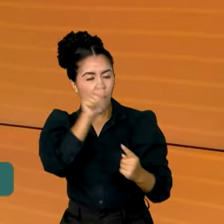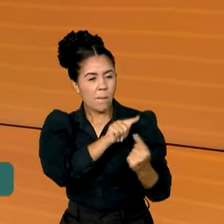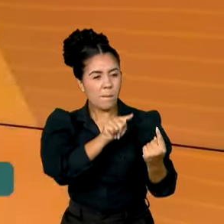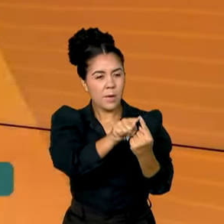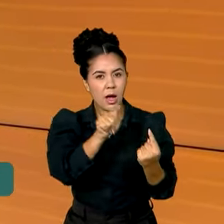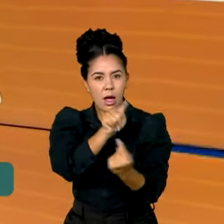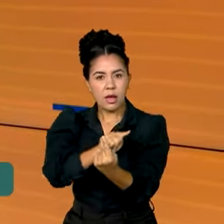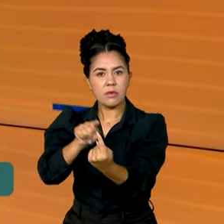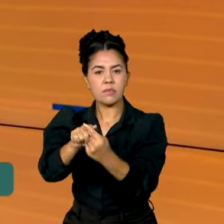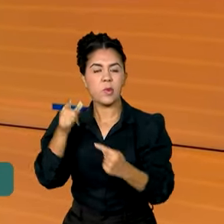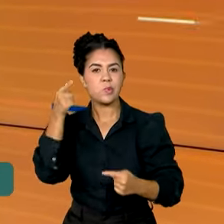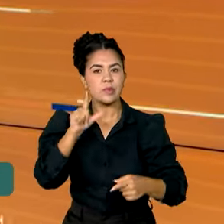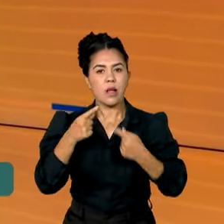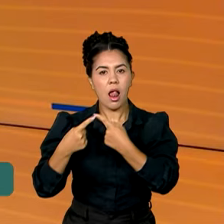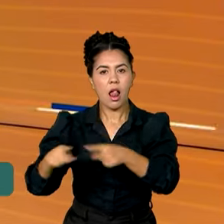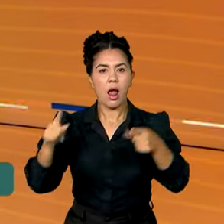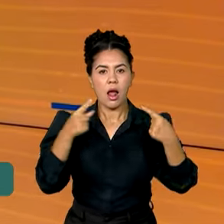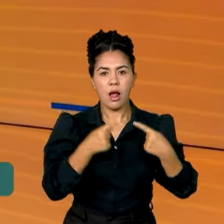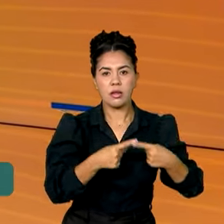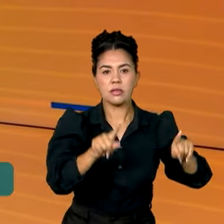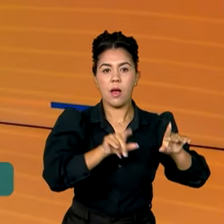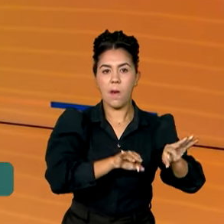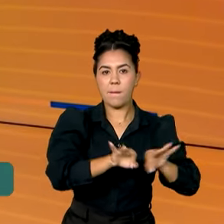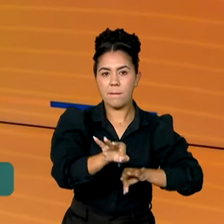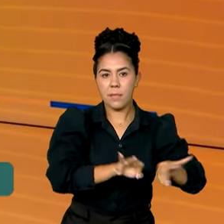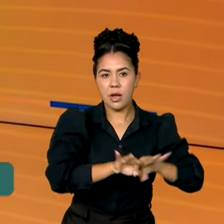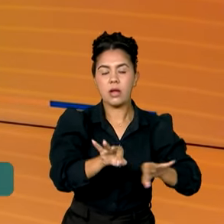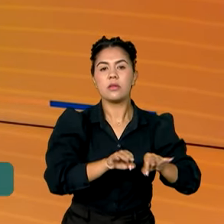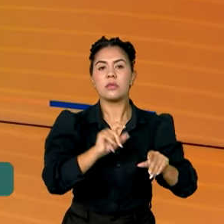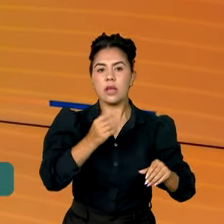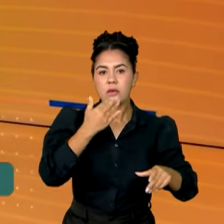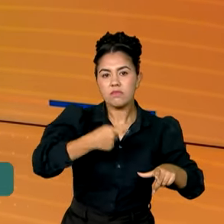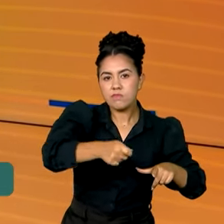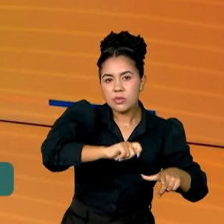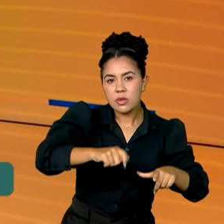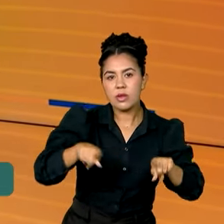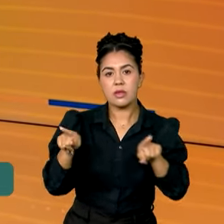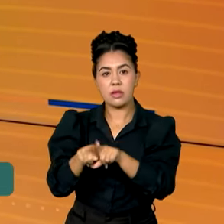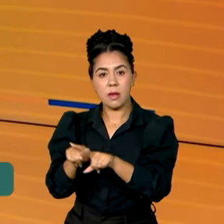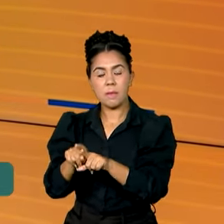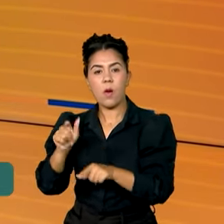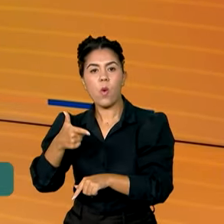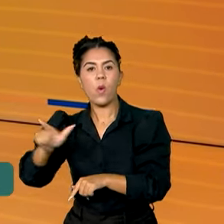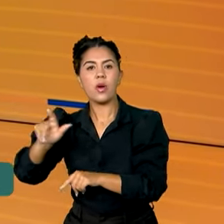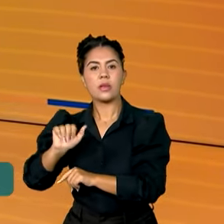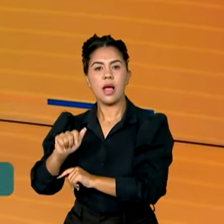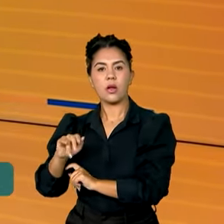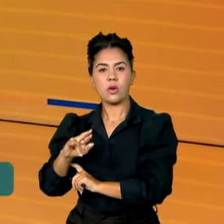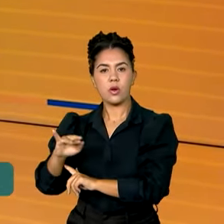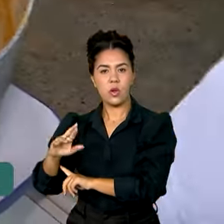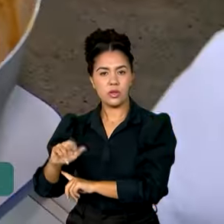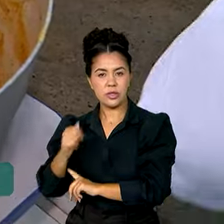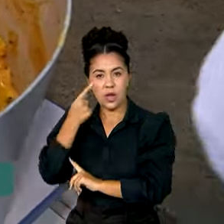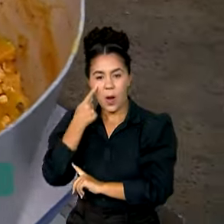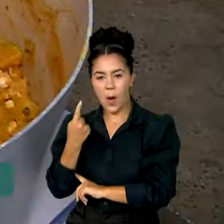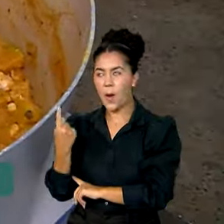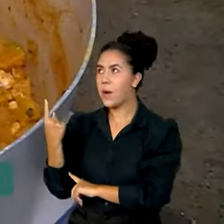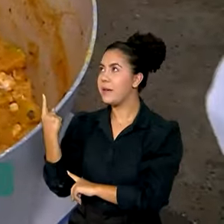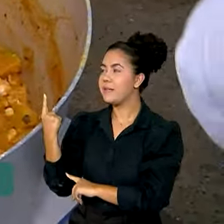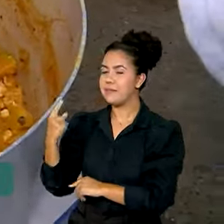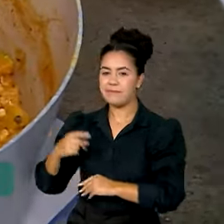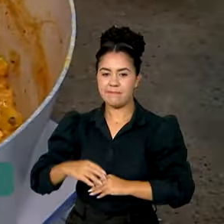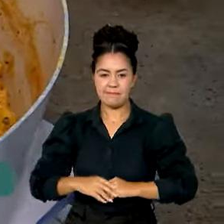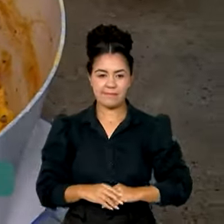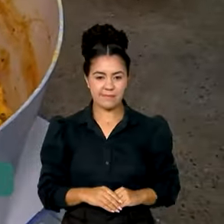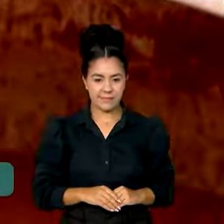lançados os planos de abastecimento alimentar e de agroecologia e produção orgânica. Veja como foi. Em